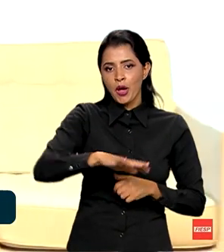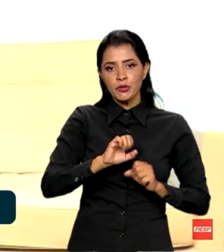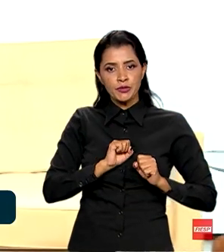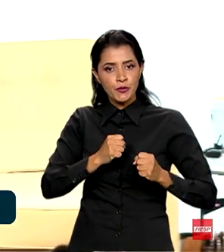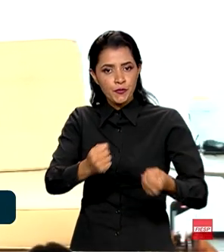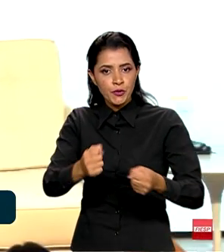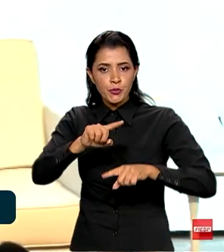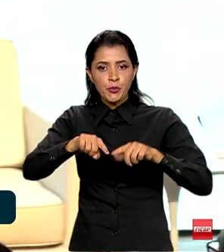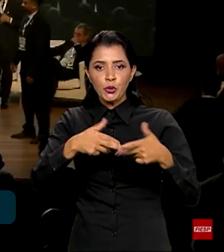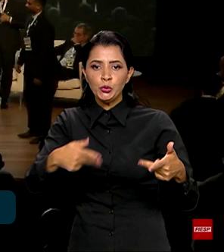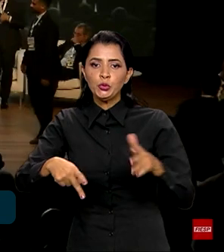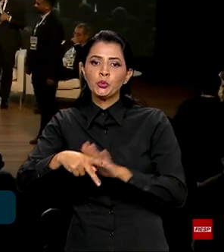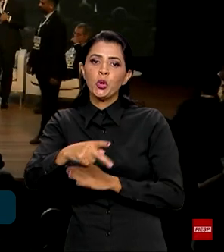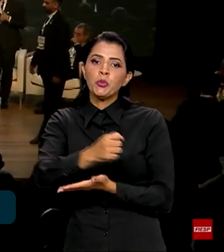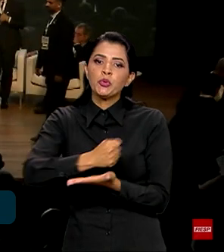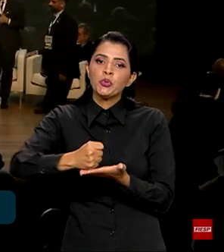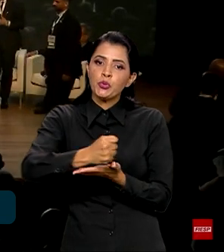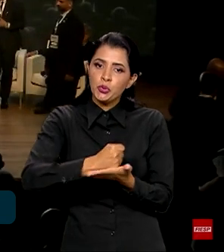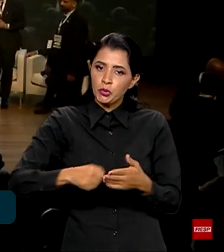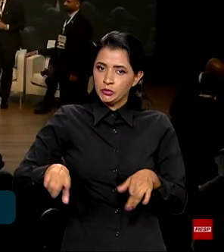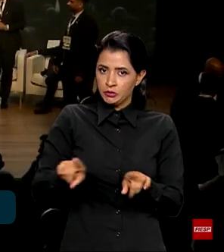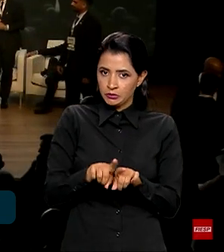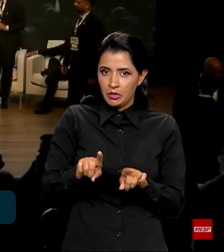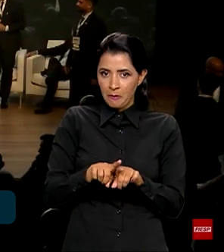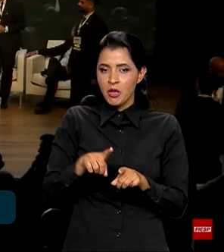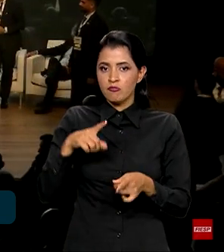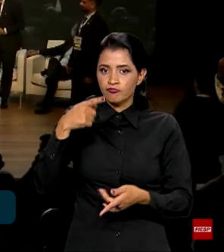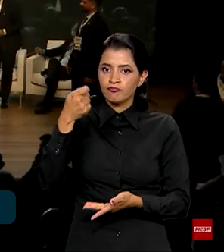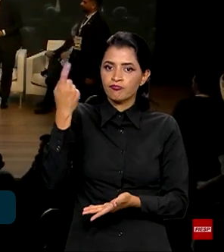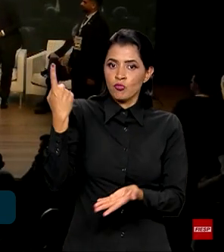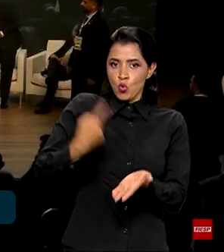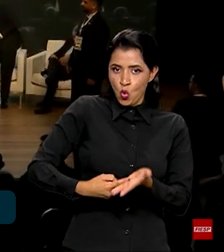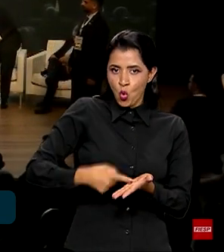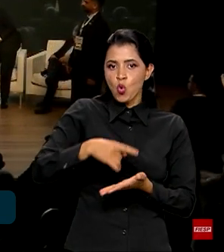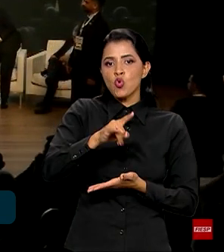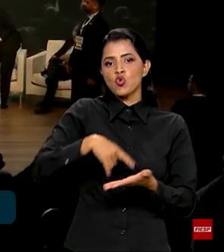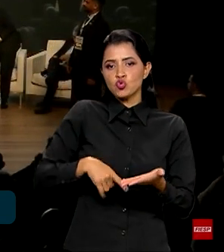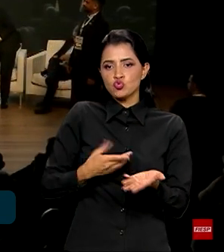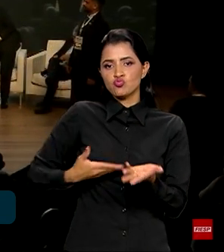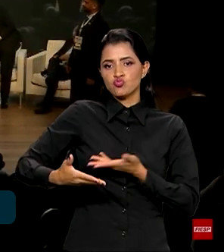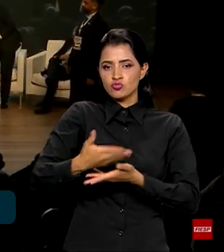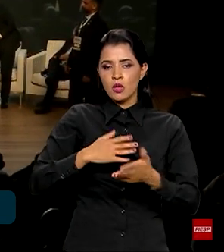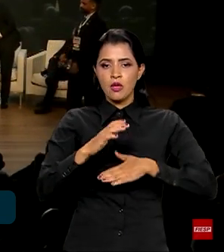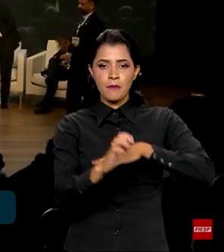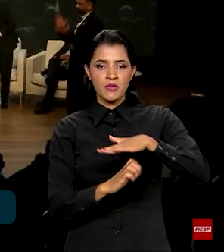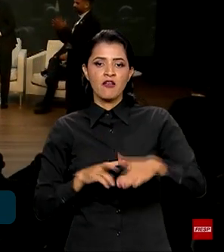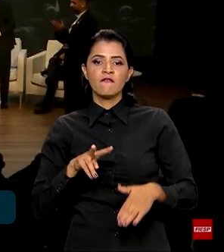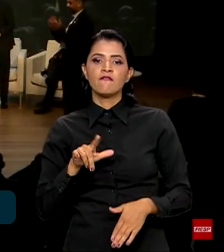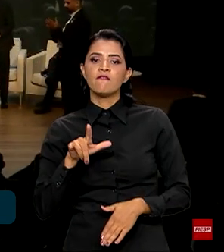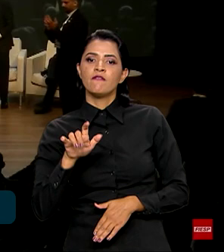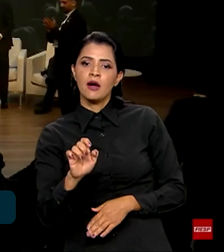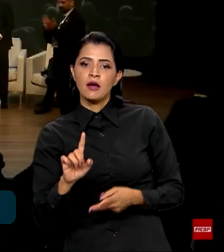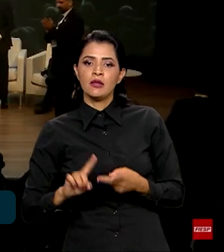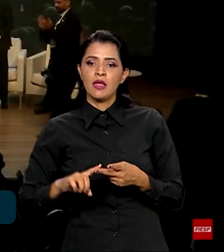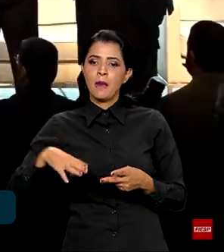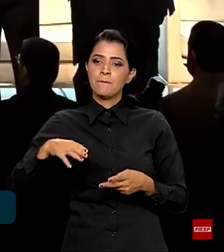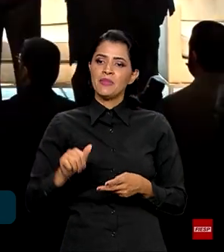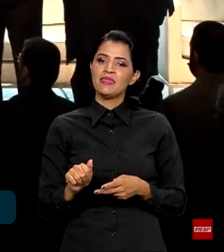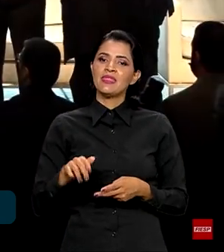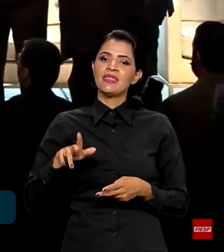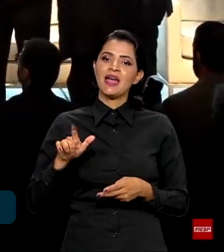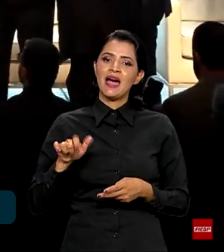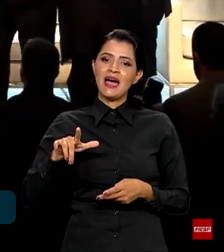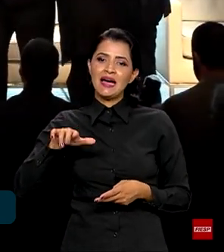produtos farmacêuticos. E também foi firmado um acordo vinculante entre a empresa Vale e a Manara Minerals,